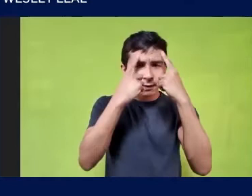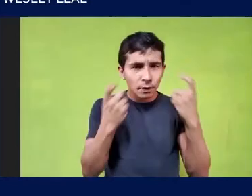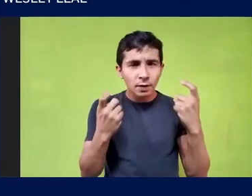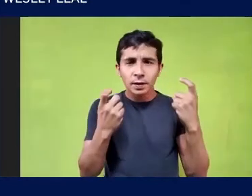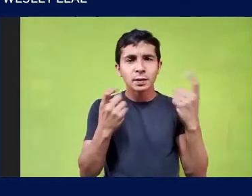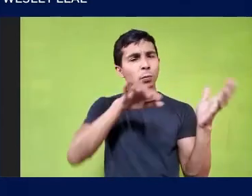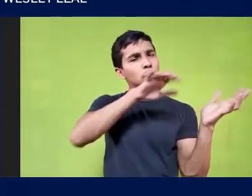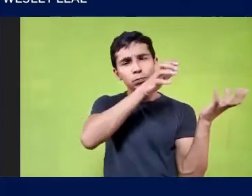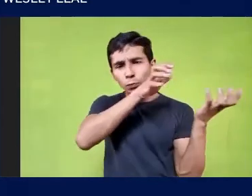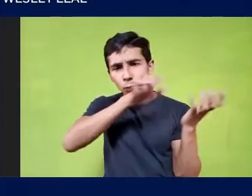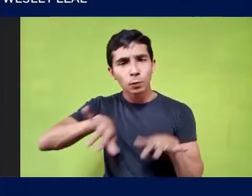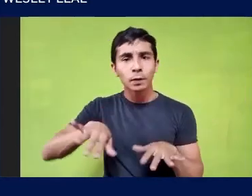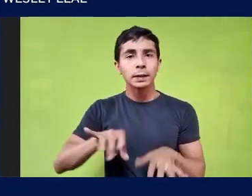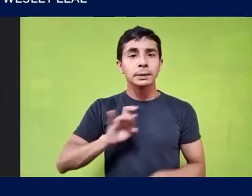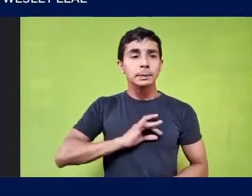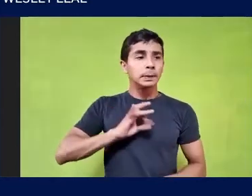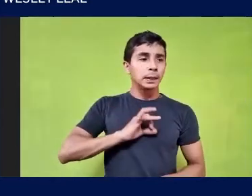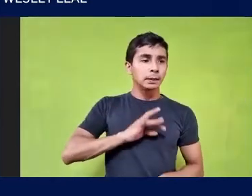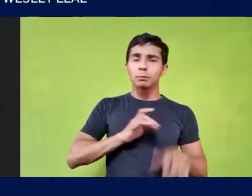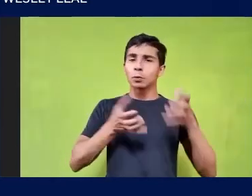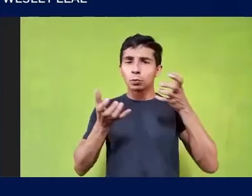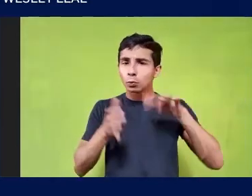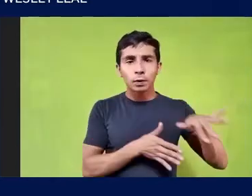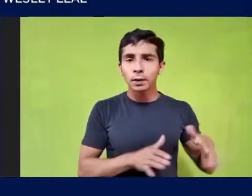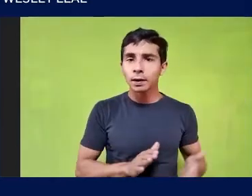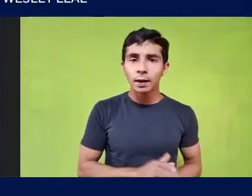De não ter o direito De beijar Abraçar